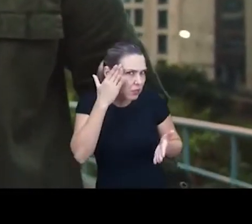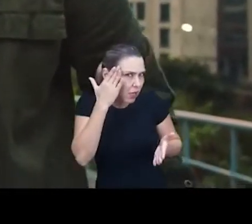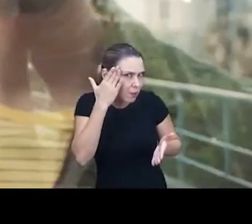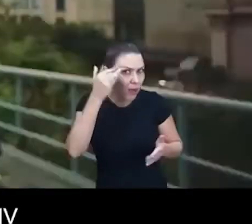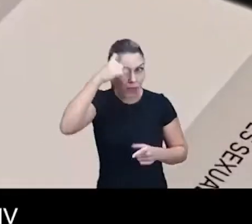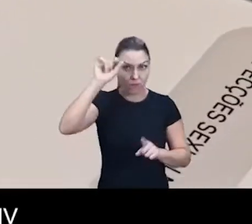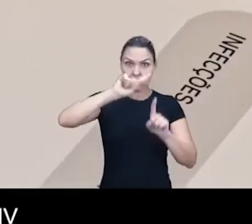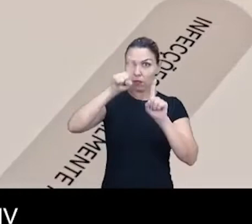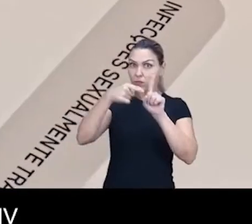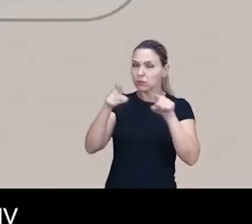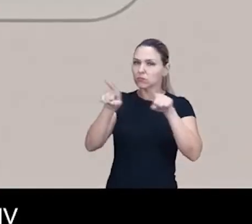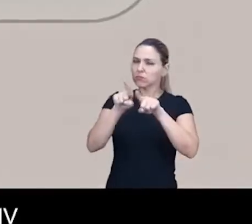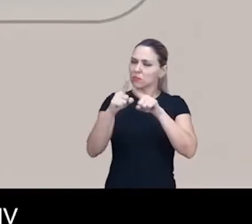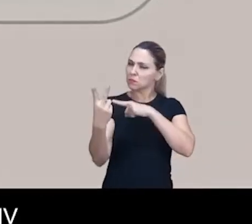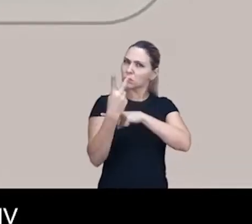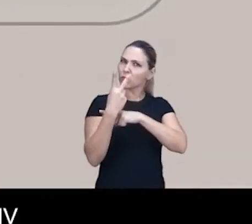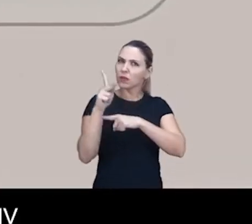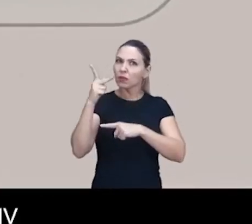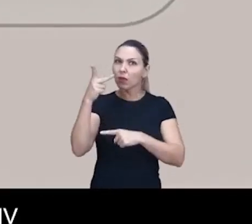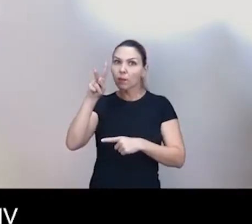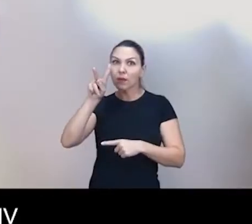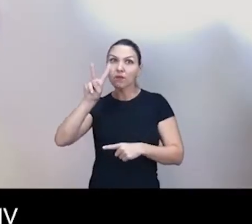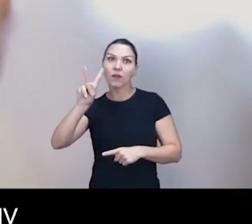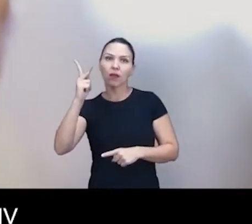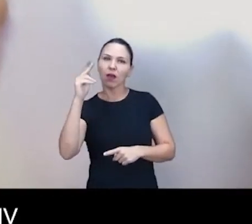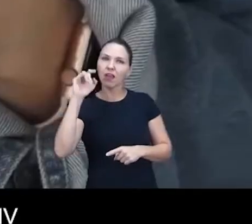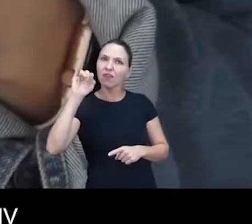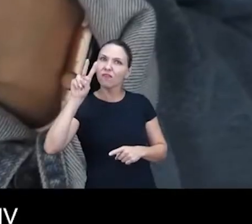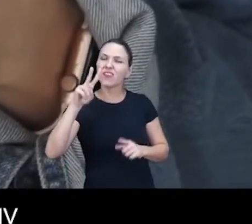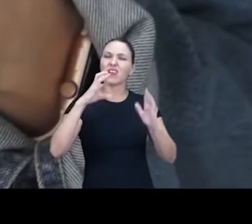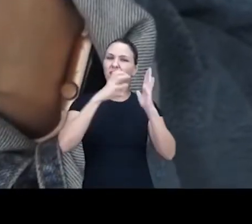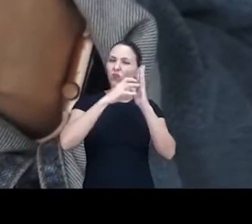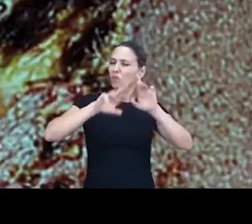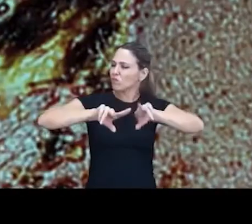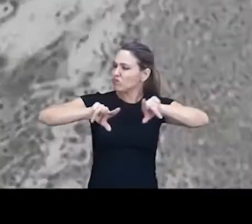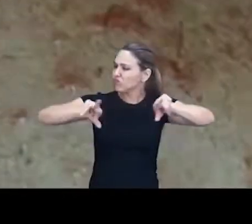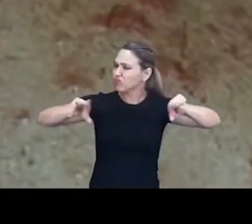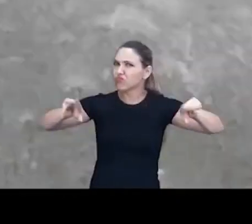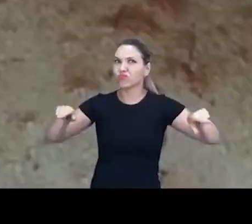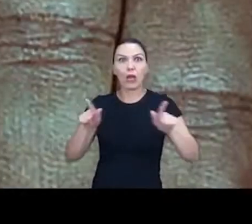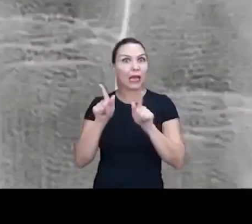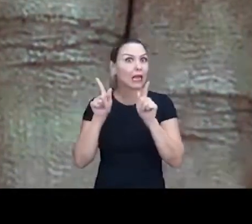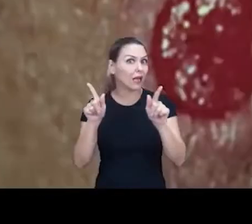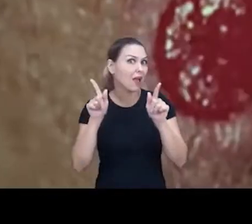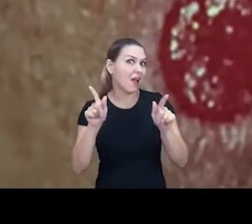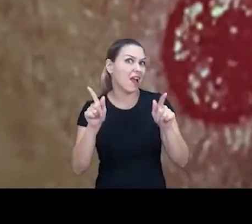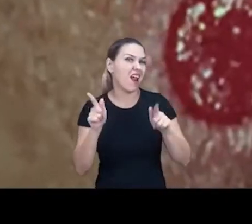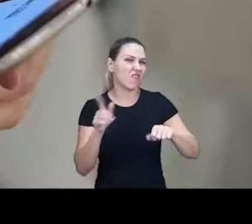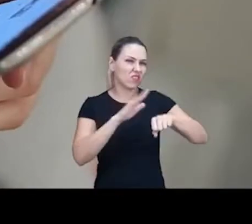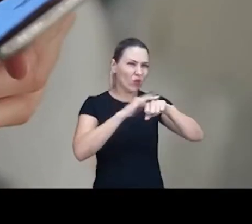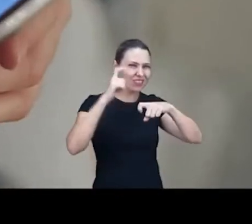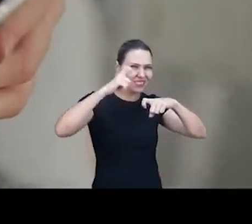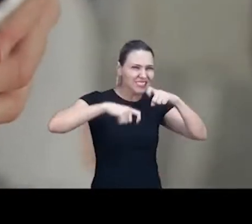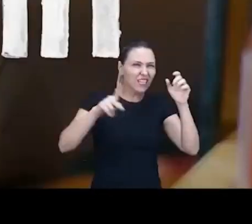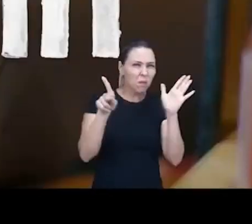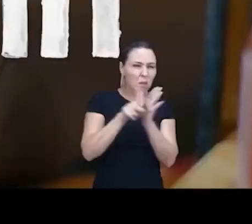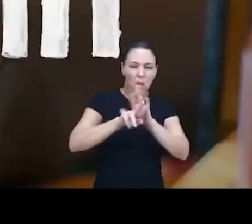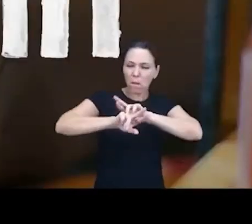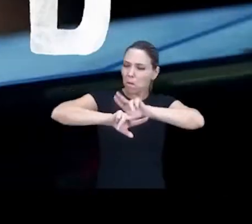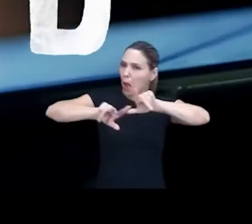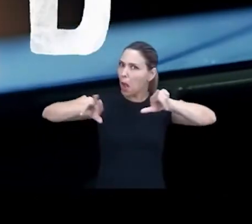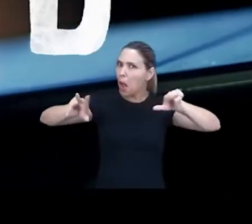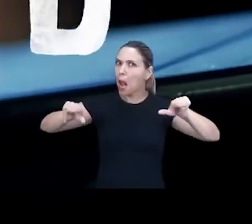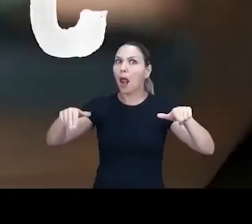mas você já sabe, que além de evitar a gravidez, ela protege do HPV, HIV e outras ISTs. Sífilis,